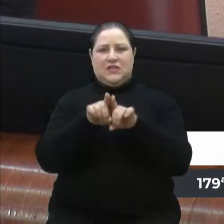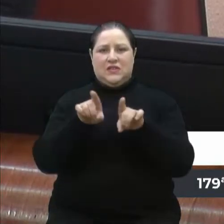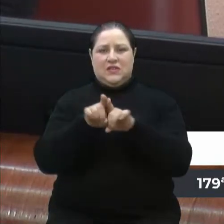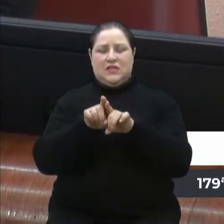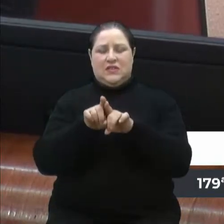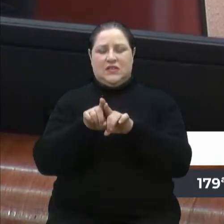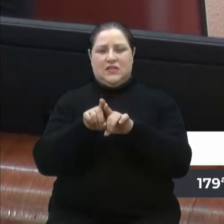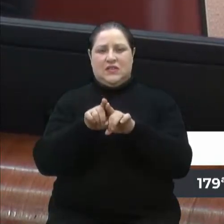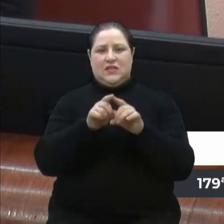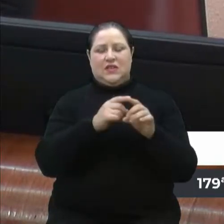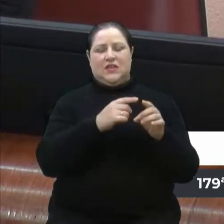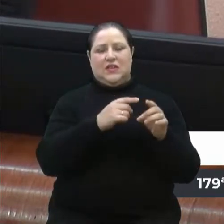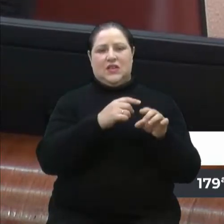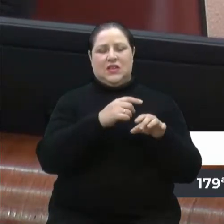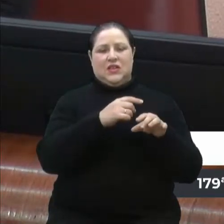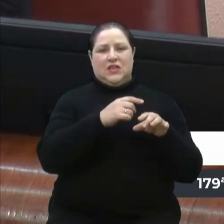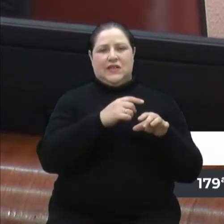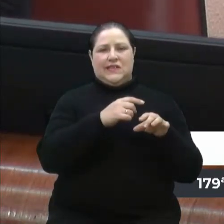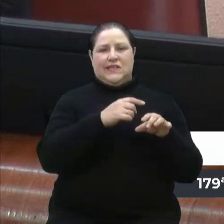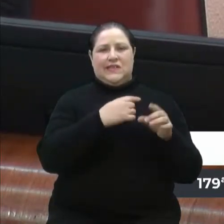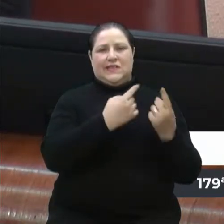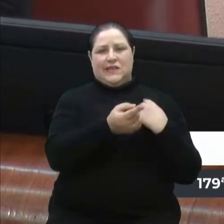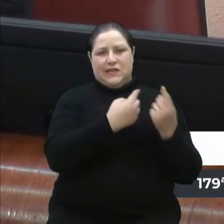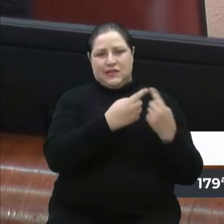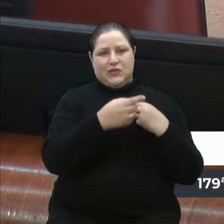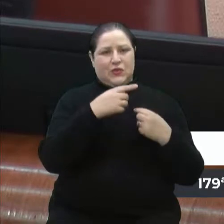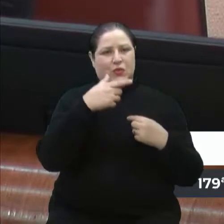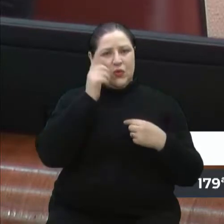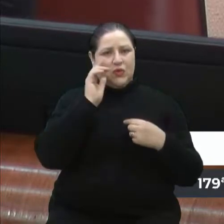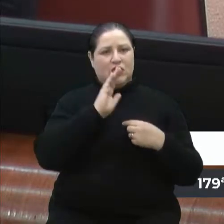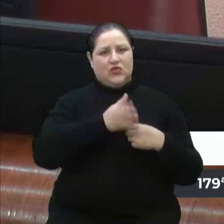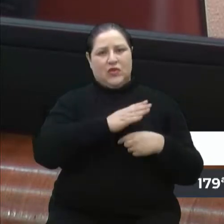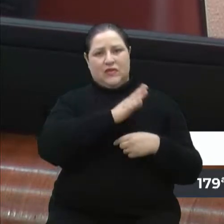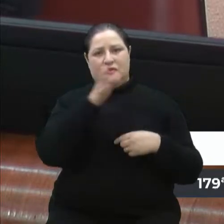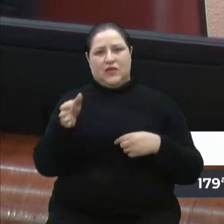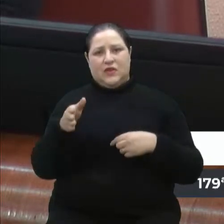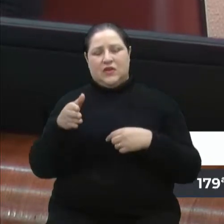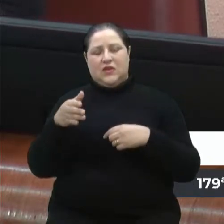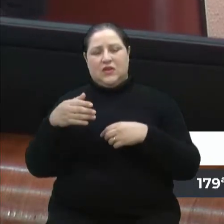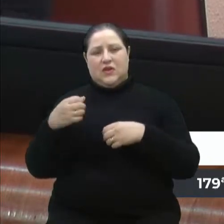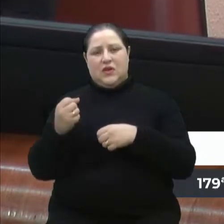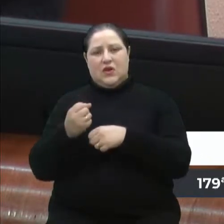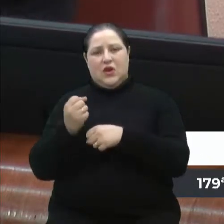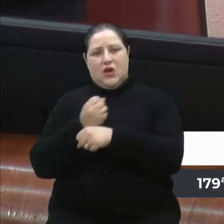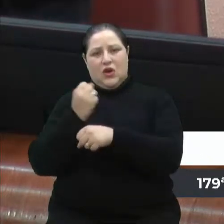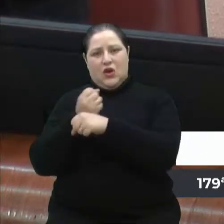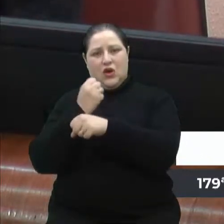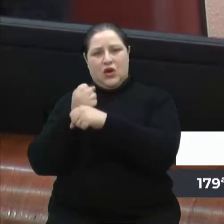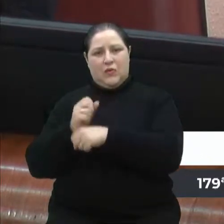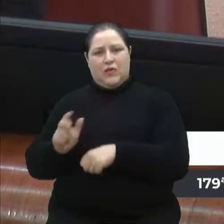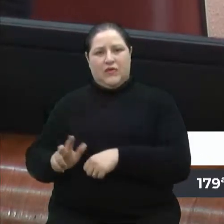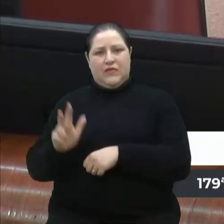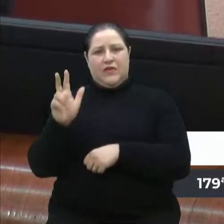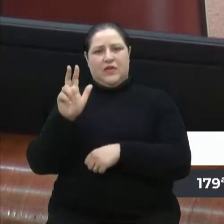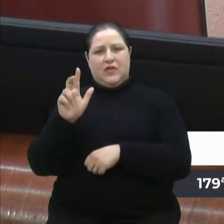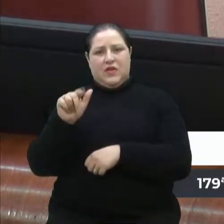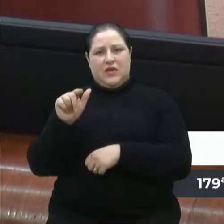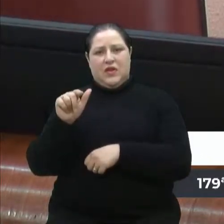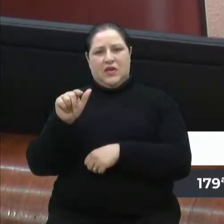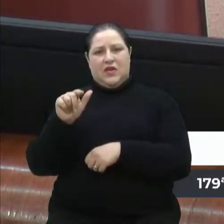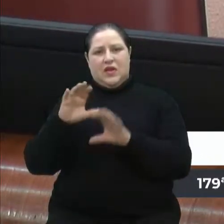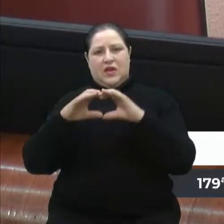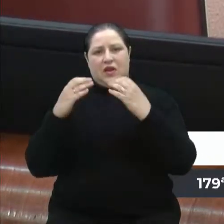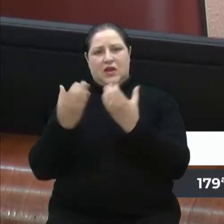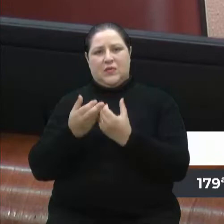trânsito também estiveram lá ontem, fazendo umas obras lá, valorizando essa Câmara vai aos bairros. Só para relatar